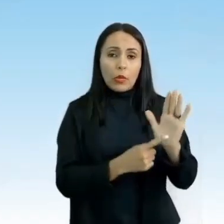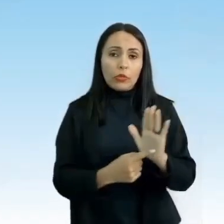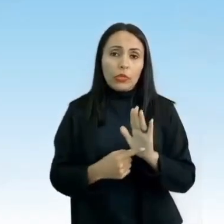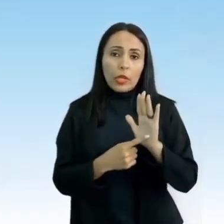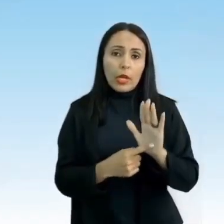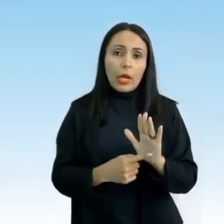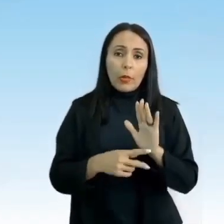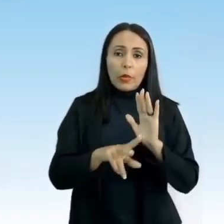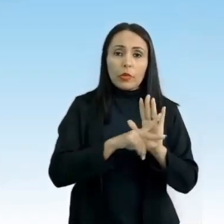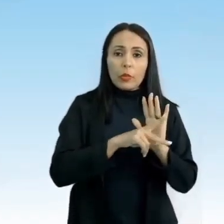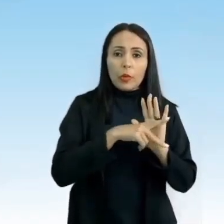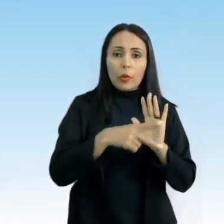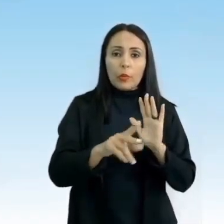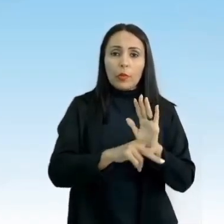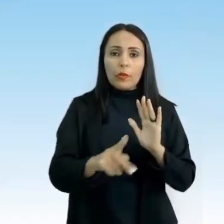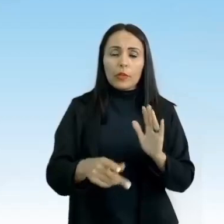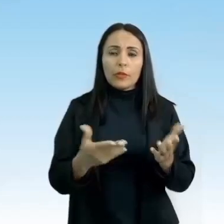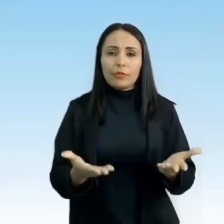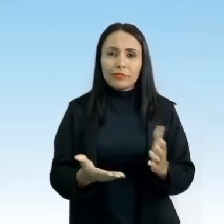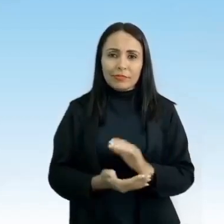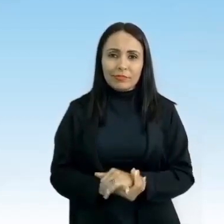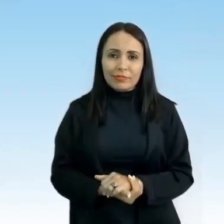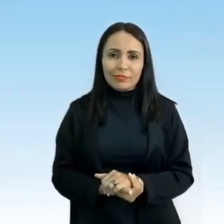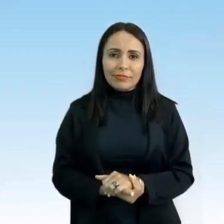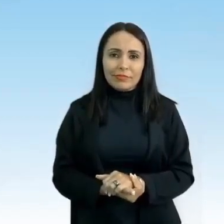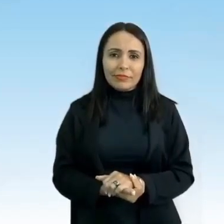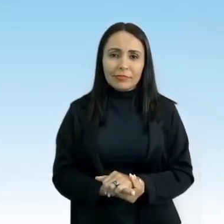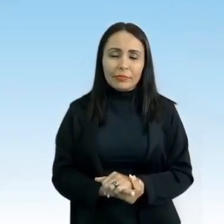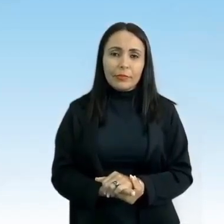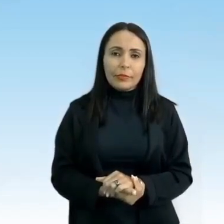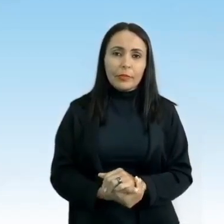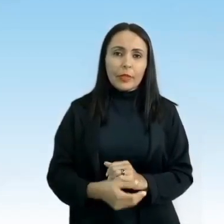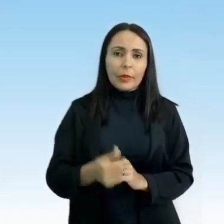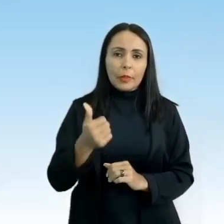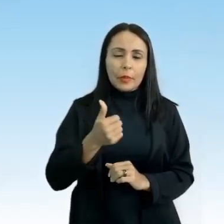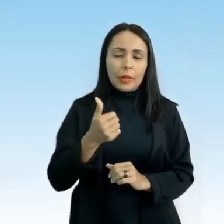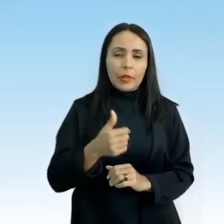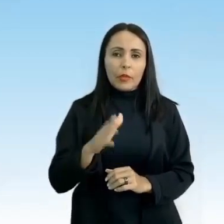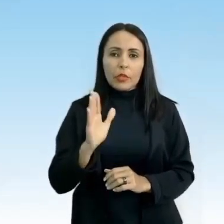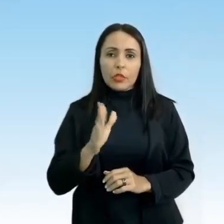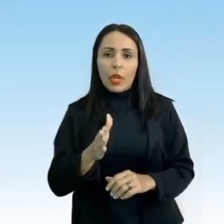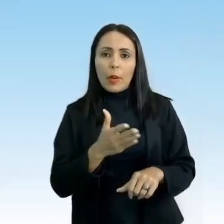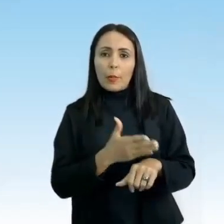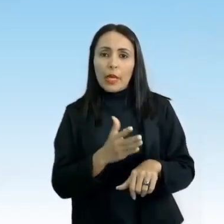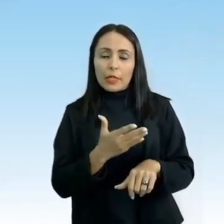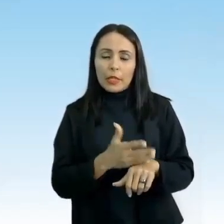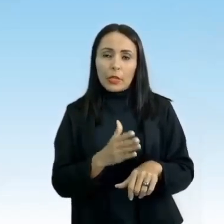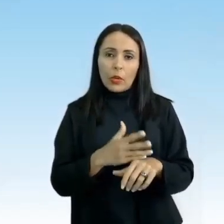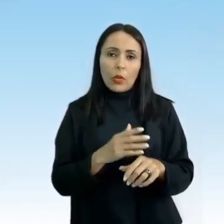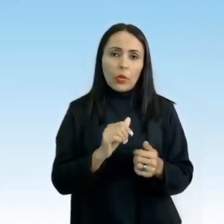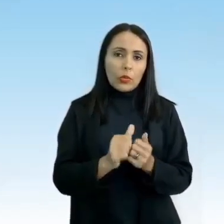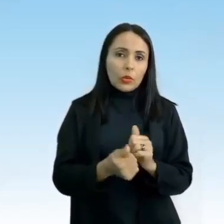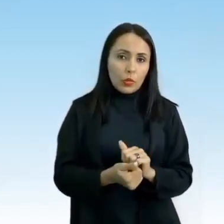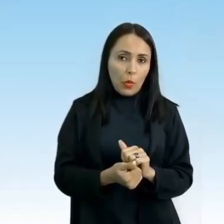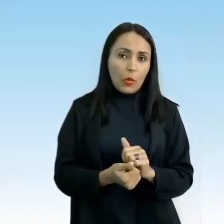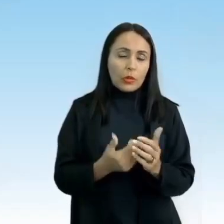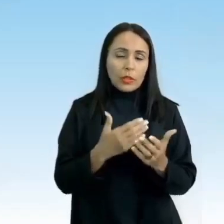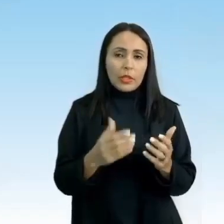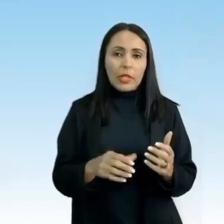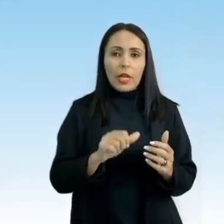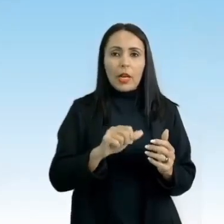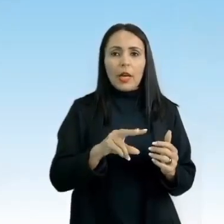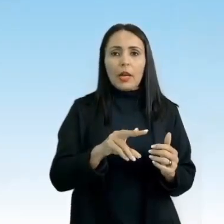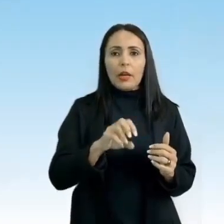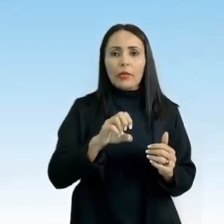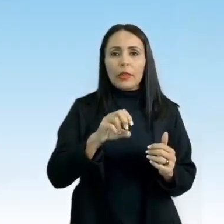educação física de vocês, ok? A primeira sugestão, você já praticou um esporte de aventura? Se